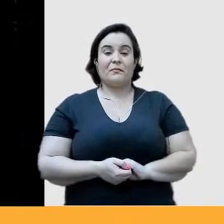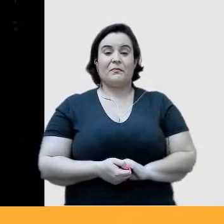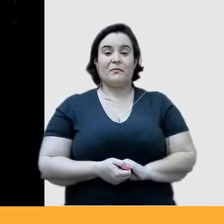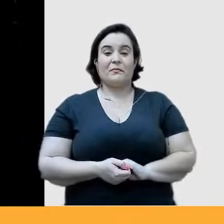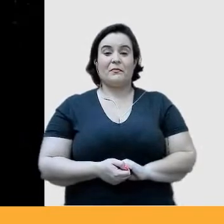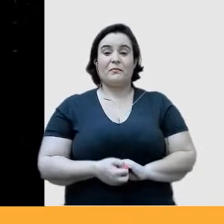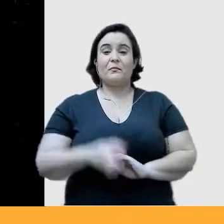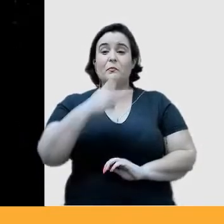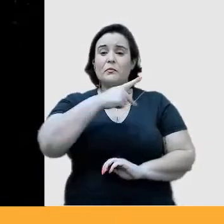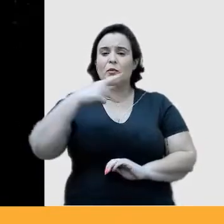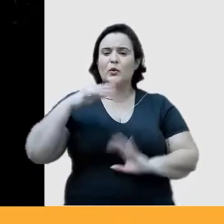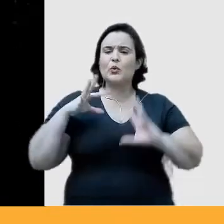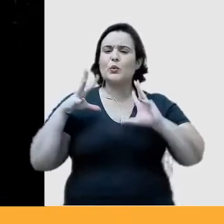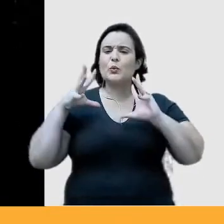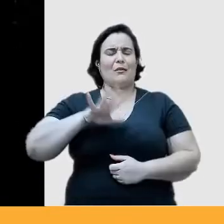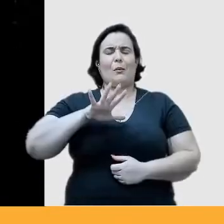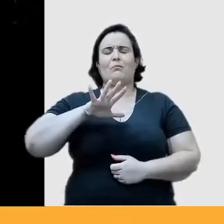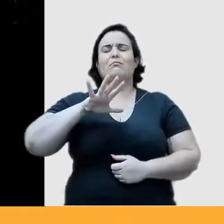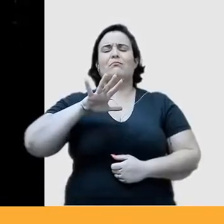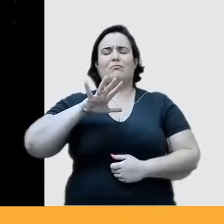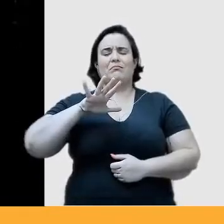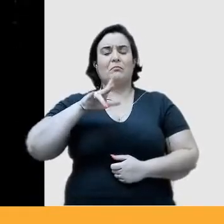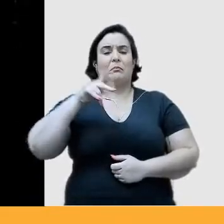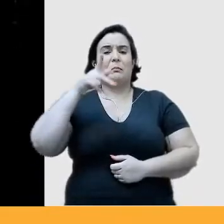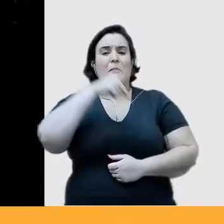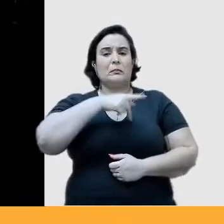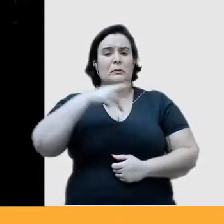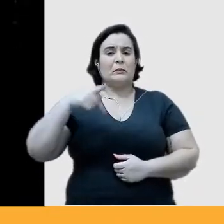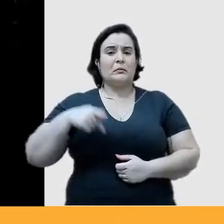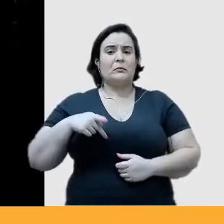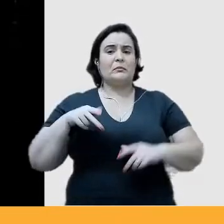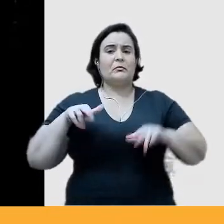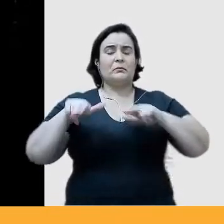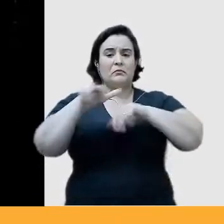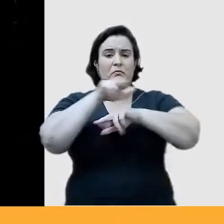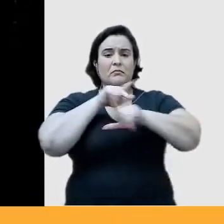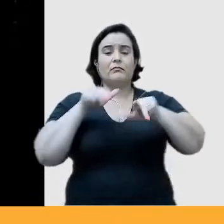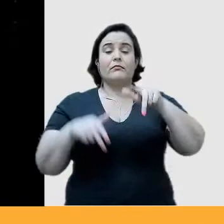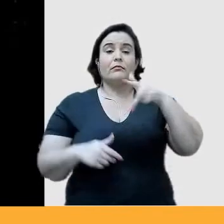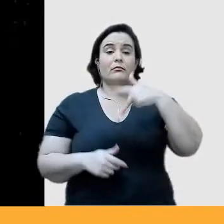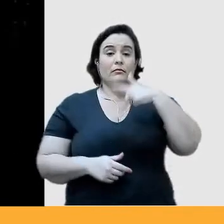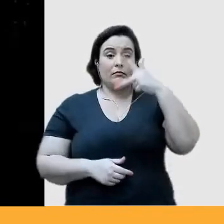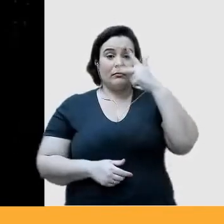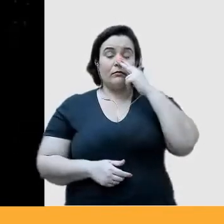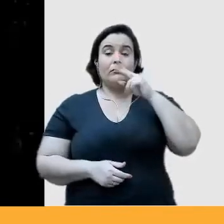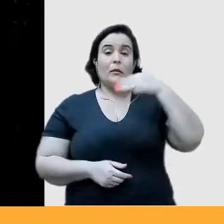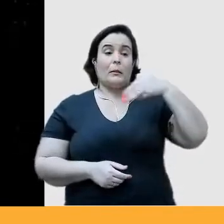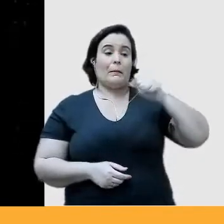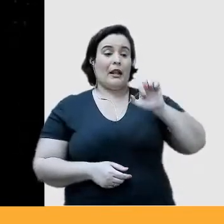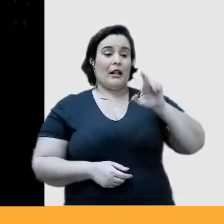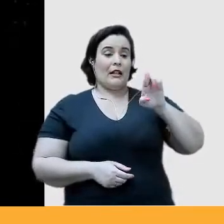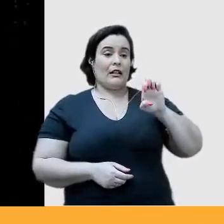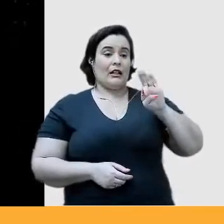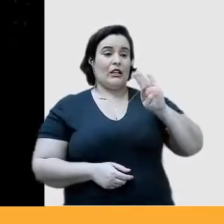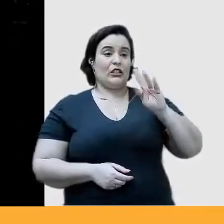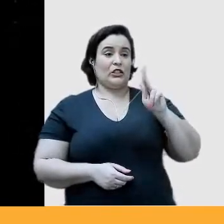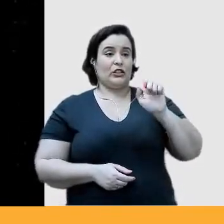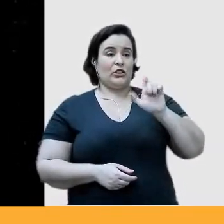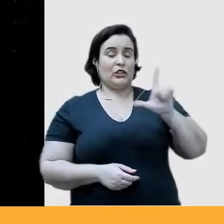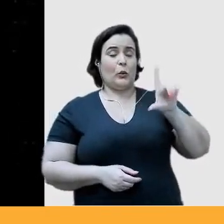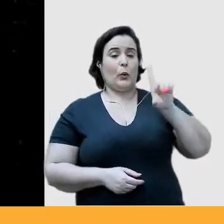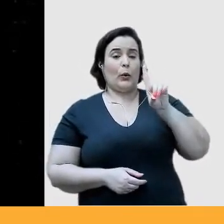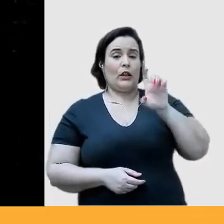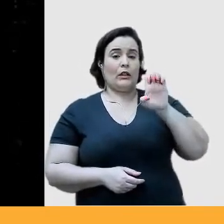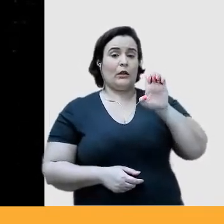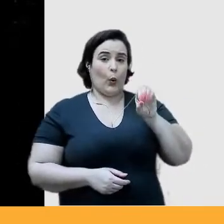presidentes todos que passaram pelo Brasil todo, eu diria de Marechal de Odoro até